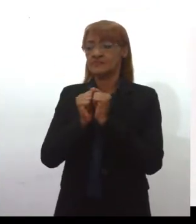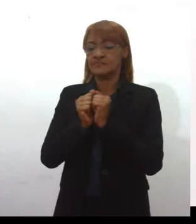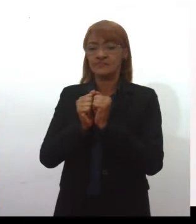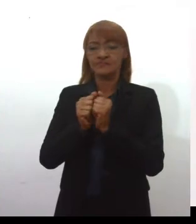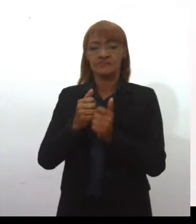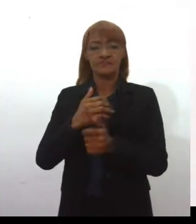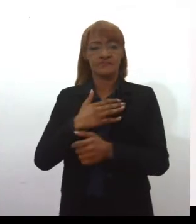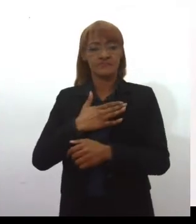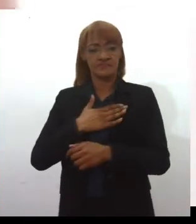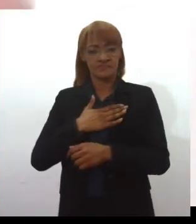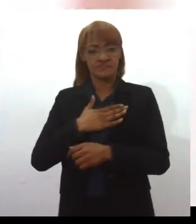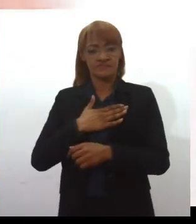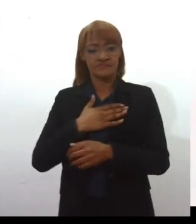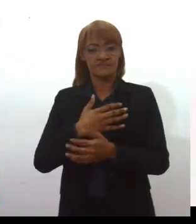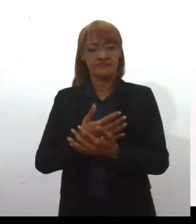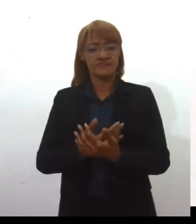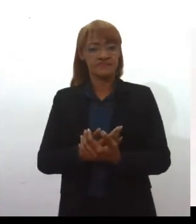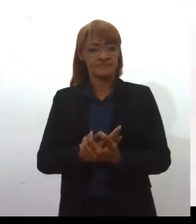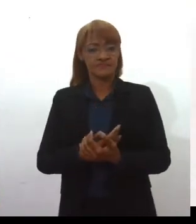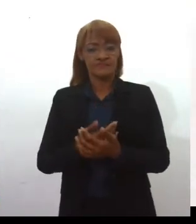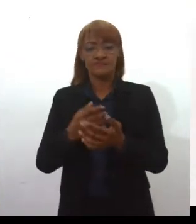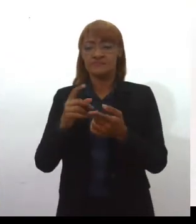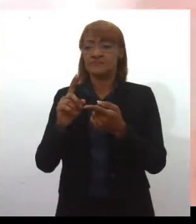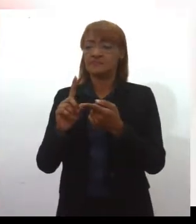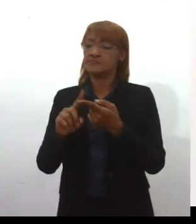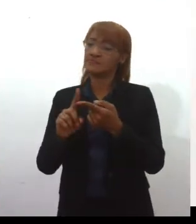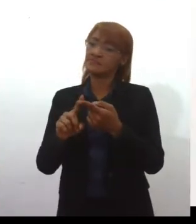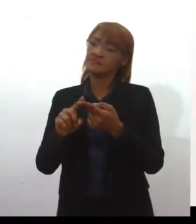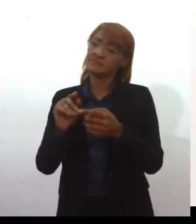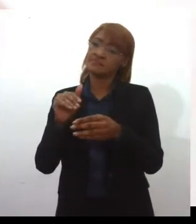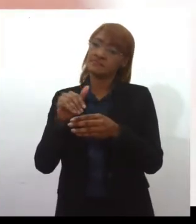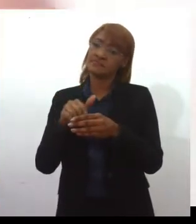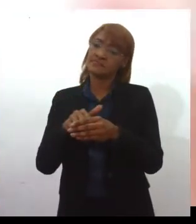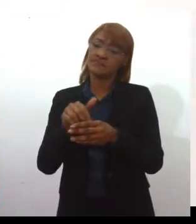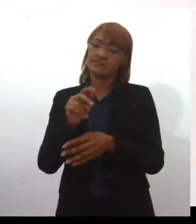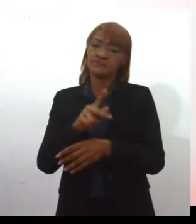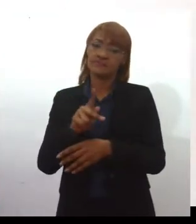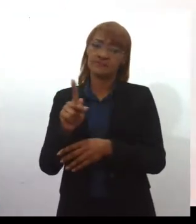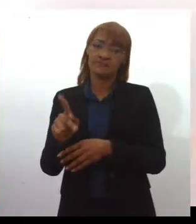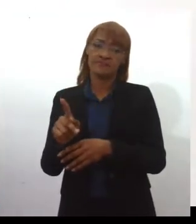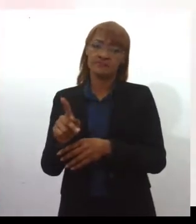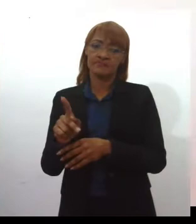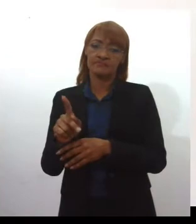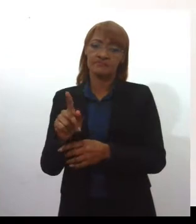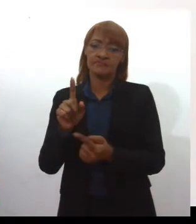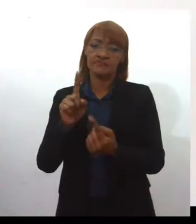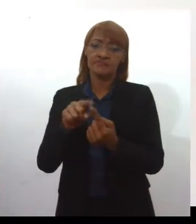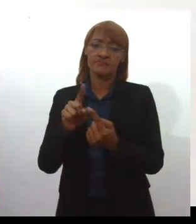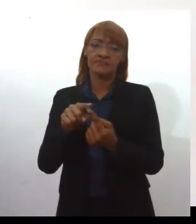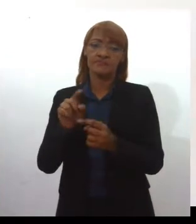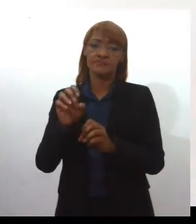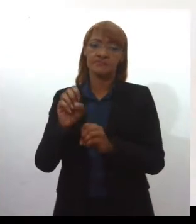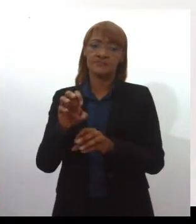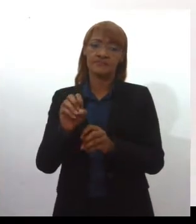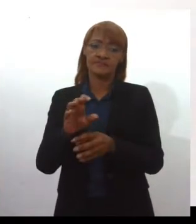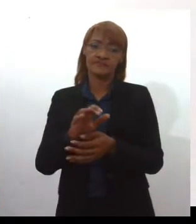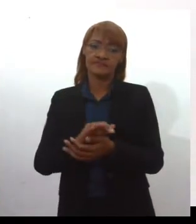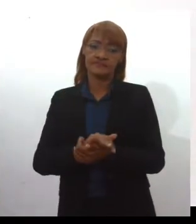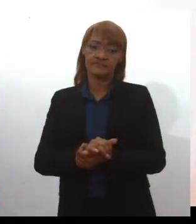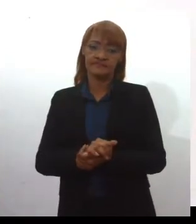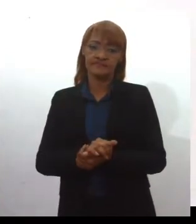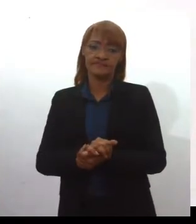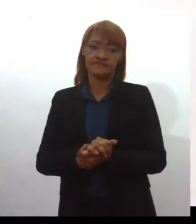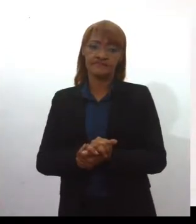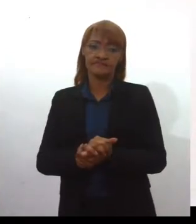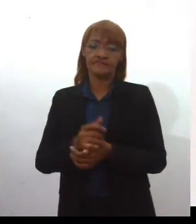convoca os professores para pensarem um outro tipo de educação. Imagino que na época dela, não é uma